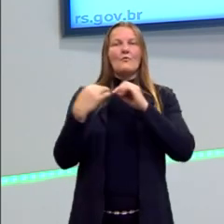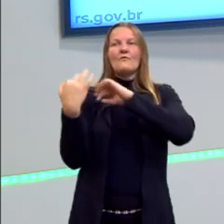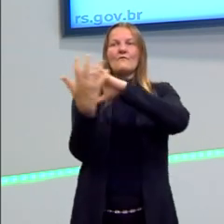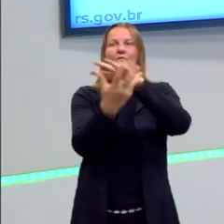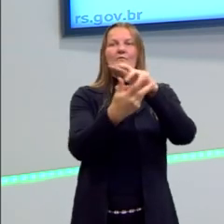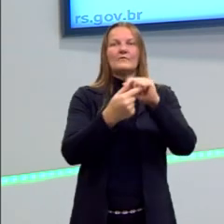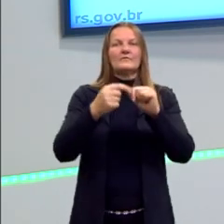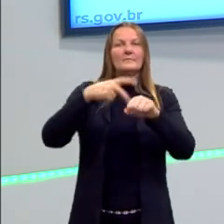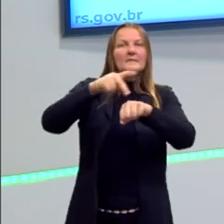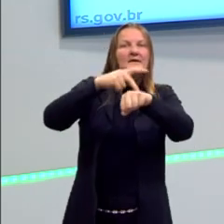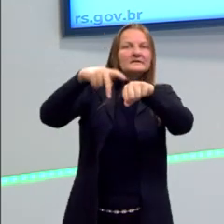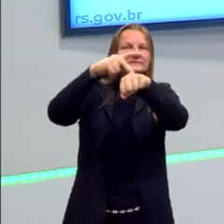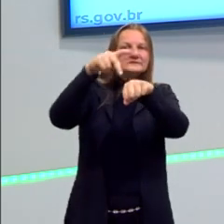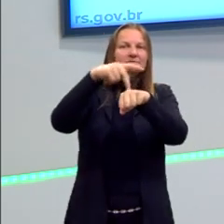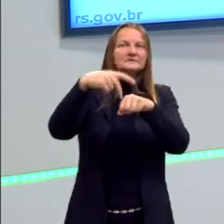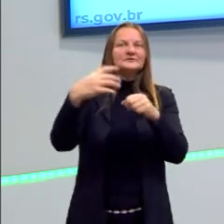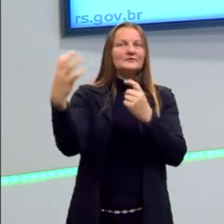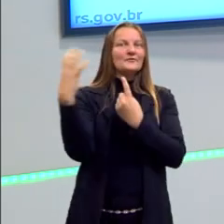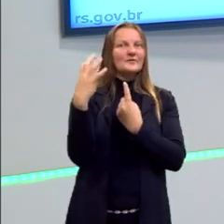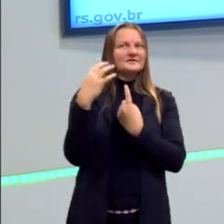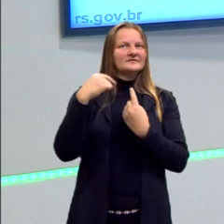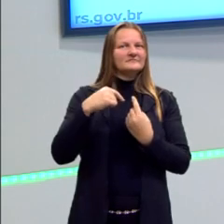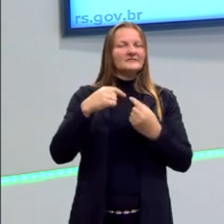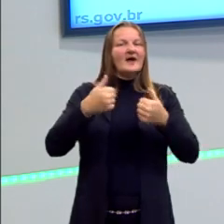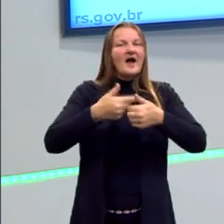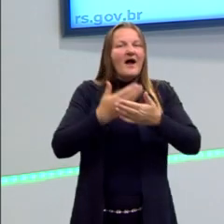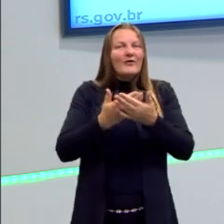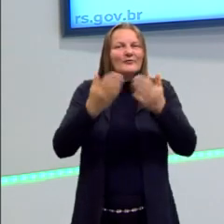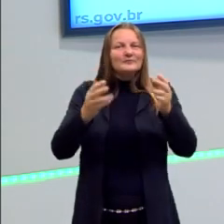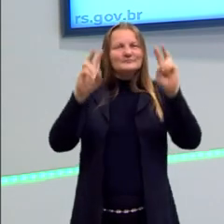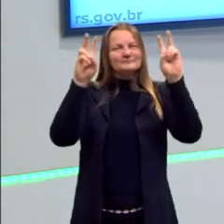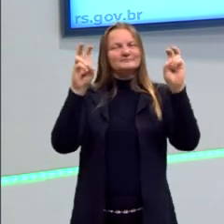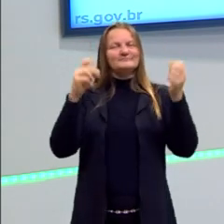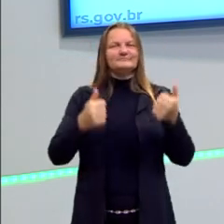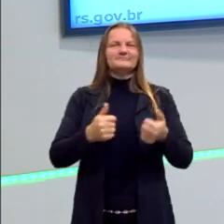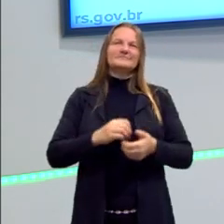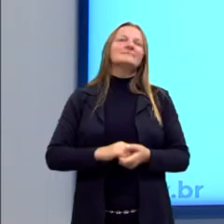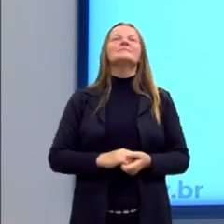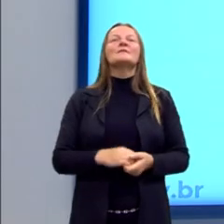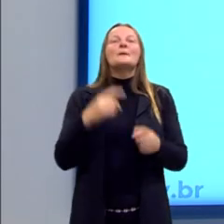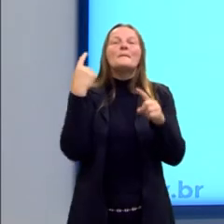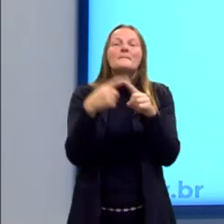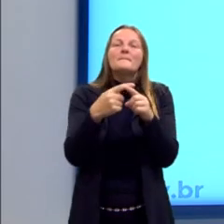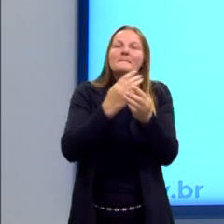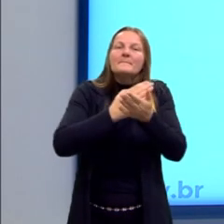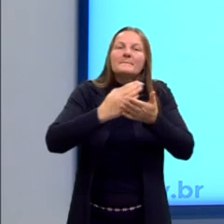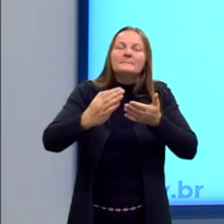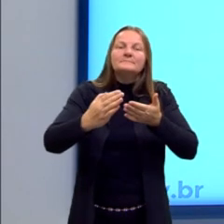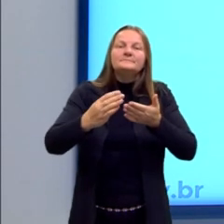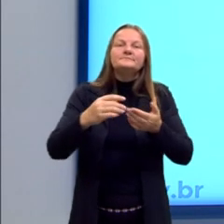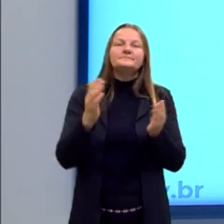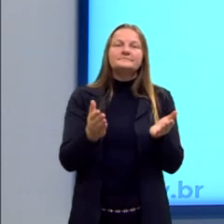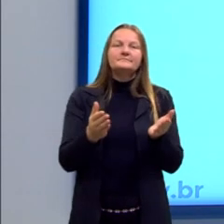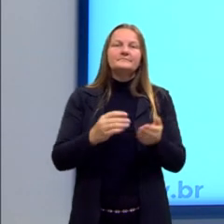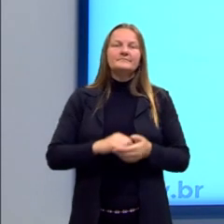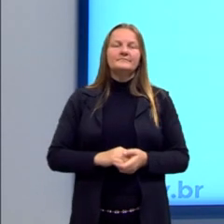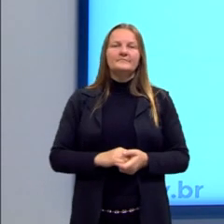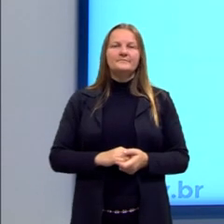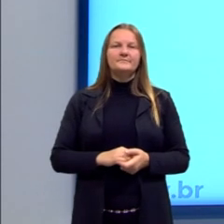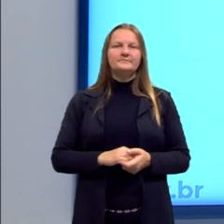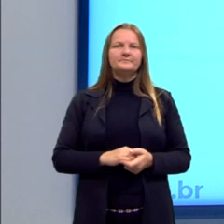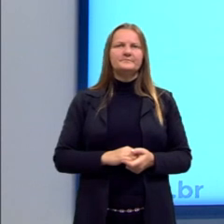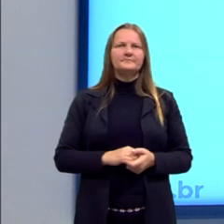vem de fora, então vamos discutir um pouco sobre isso na aula de hoje, certo? Para começar, para nós começarmos a